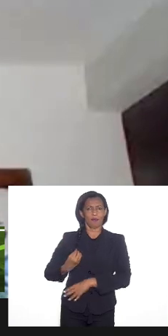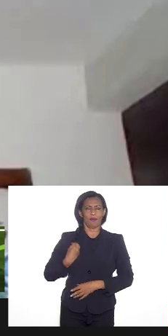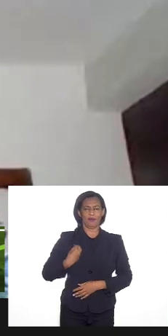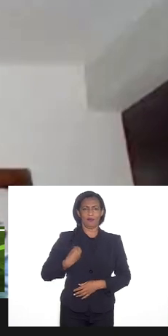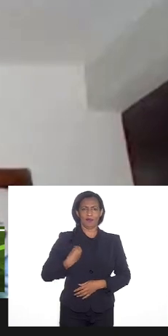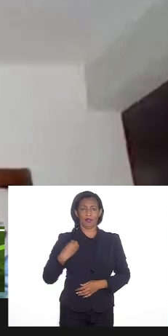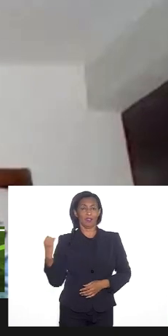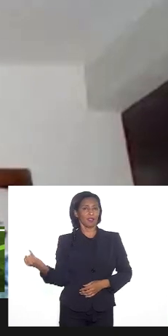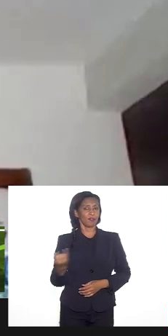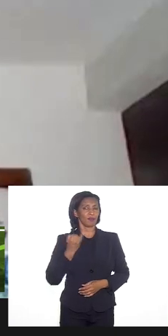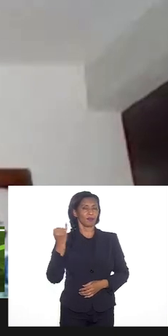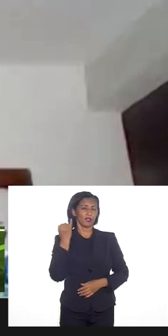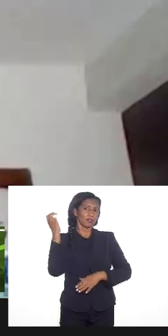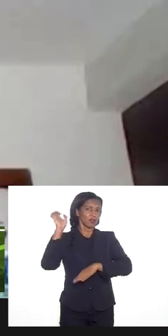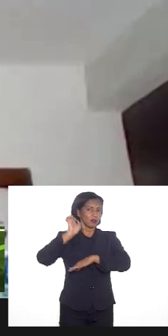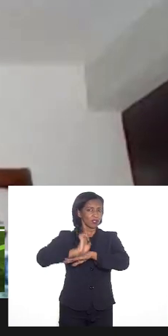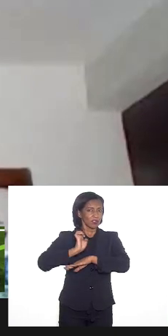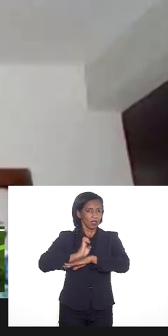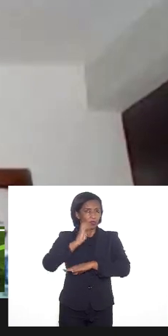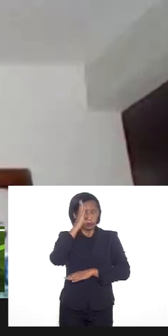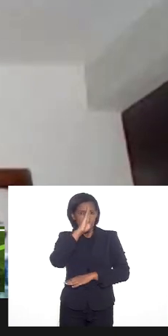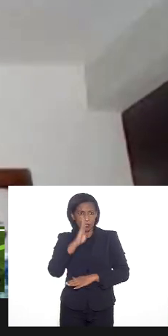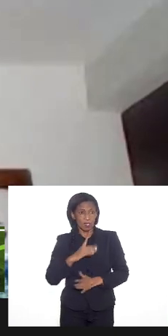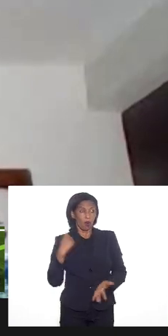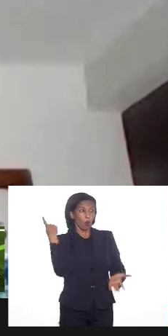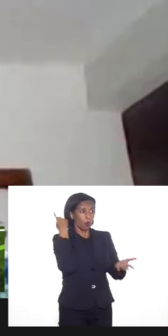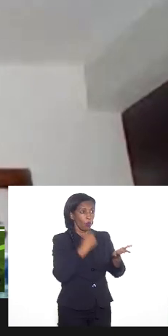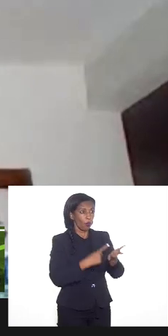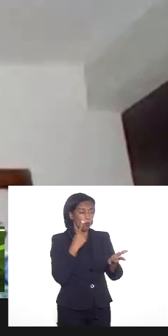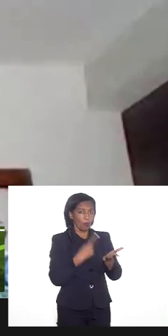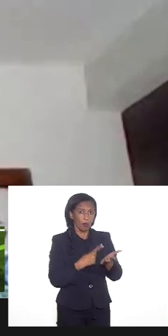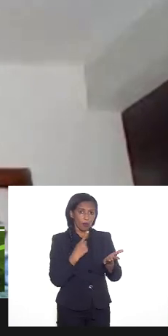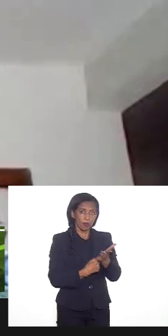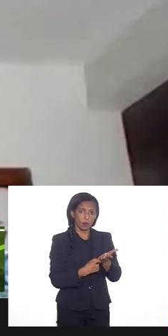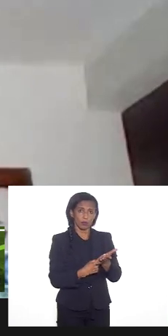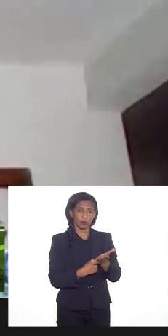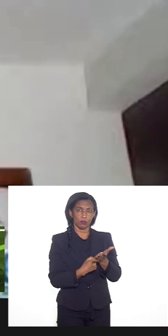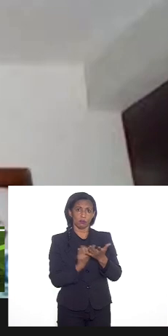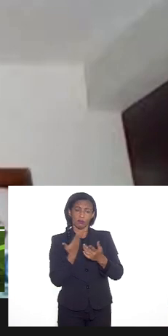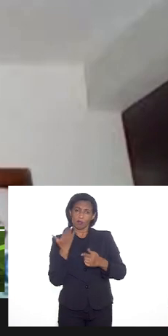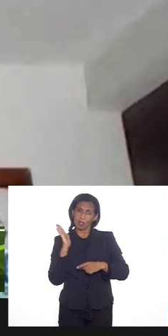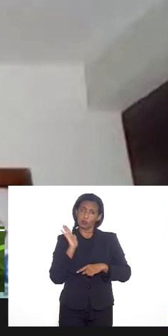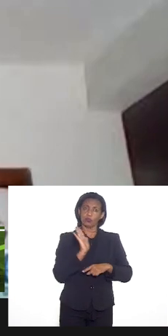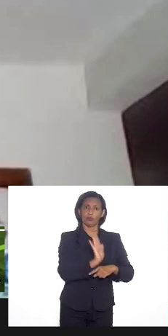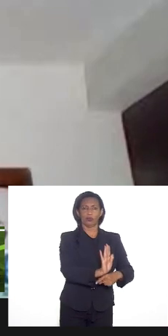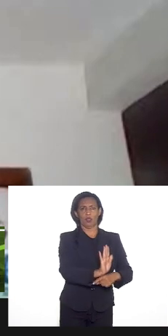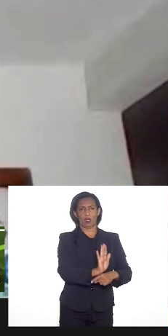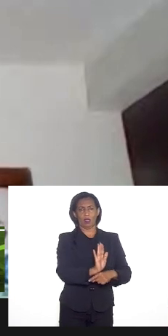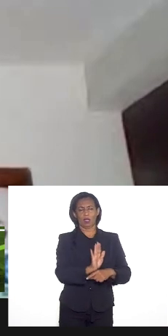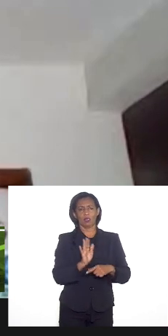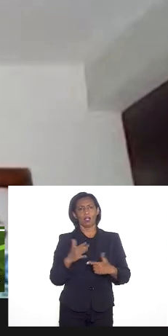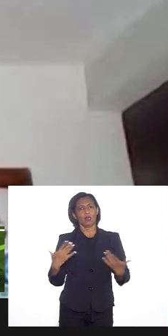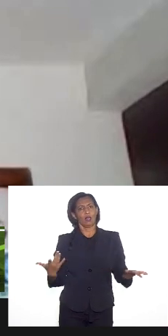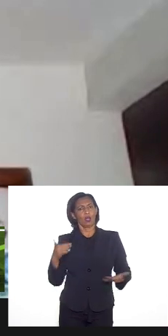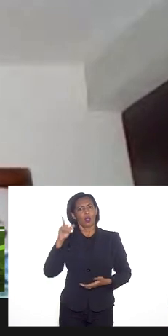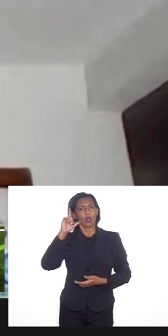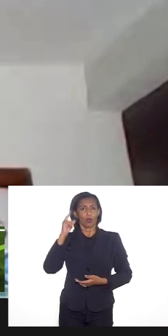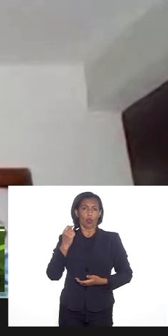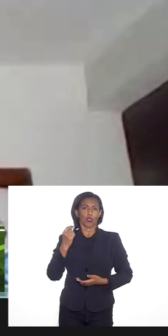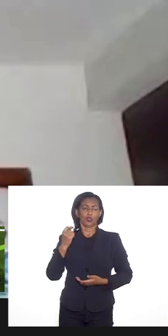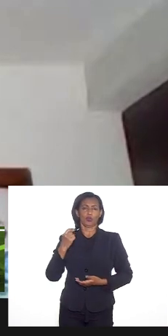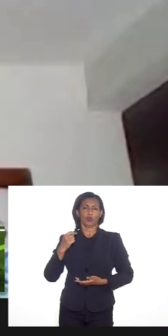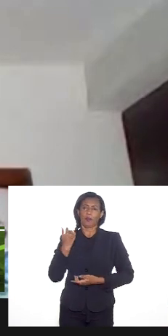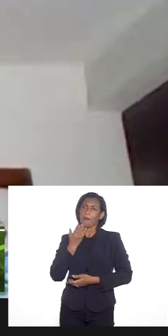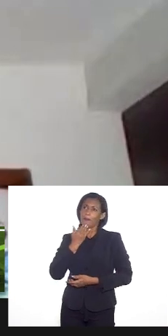É importante que o Estado brasileiro se comprometa em salvaguardar, logicamente, que a gente pede